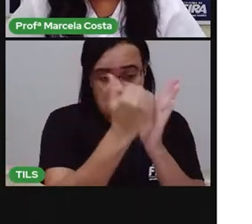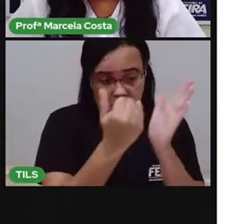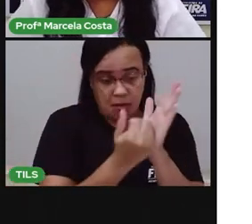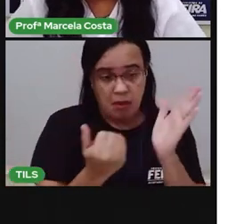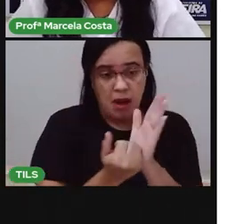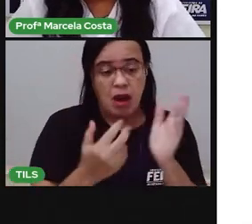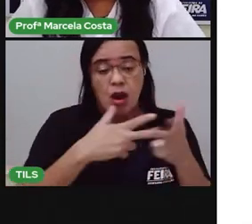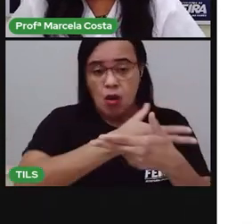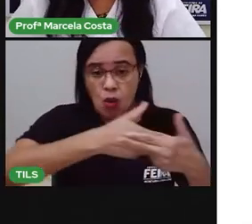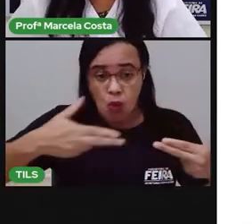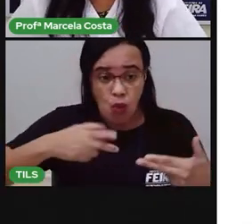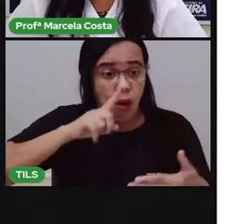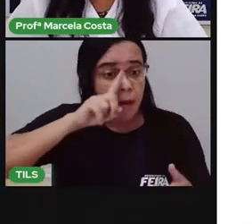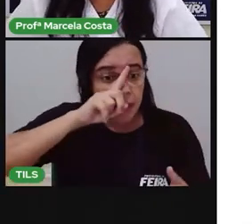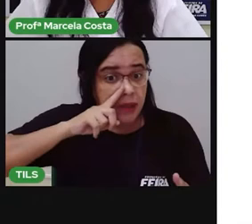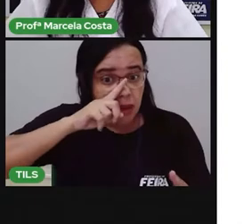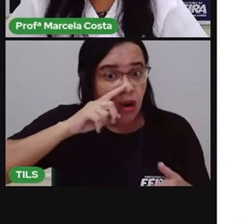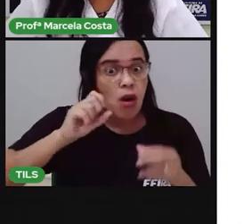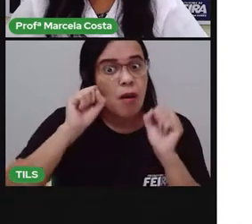pode se machucar muito.